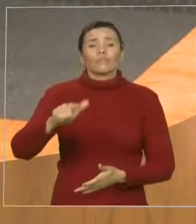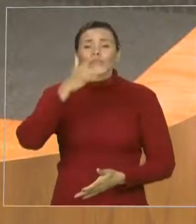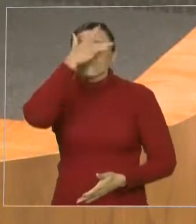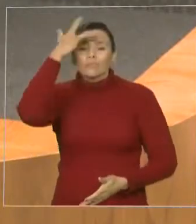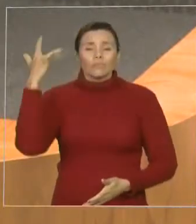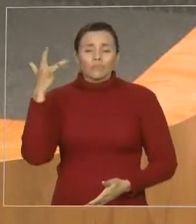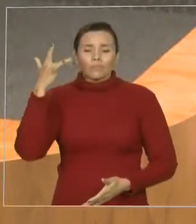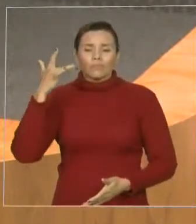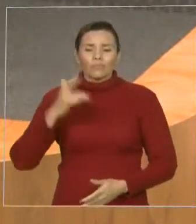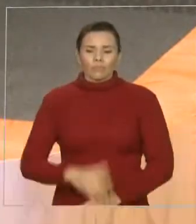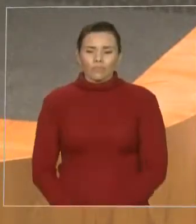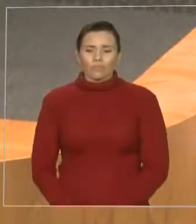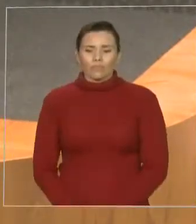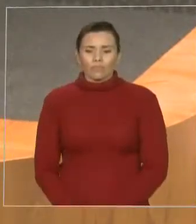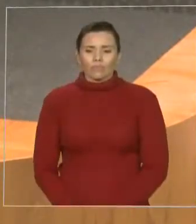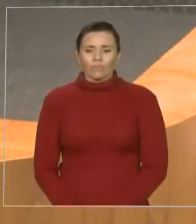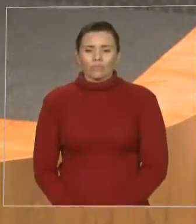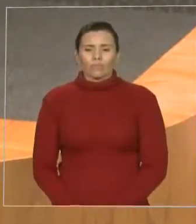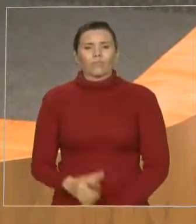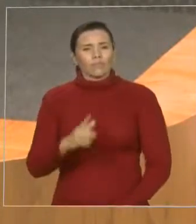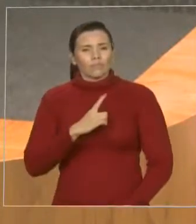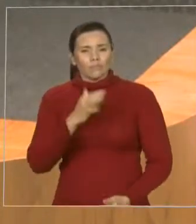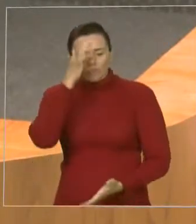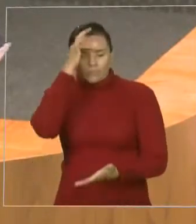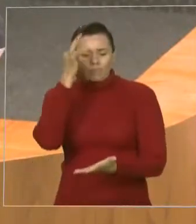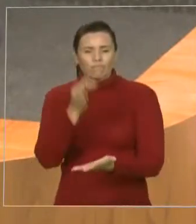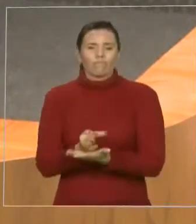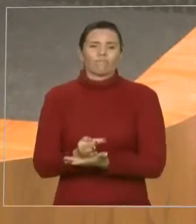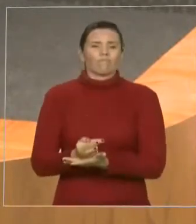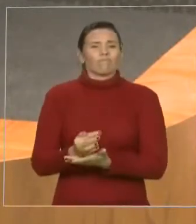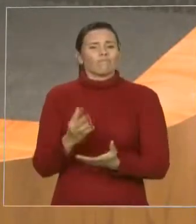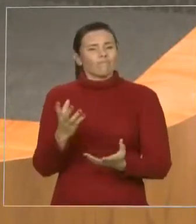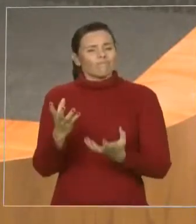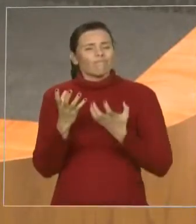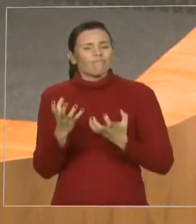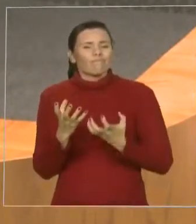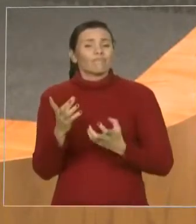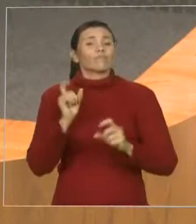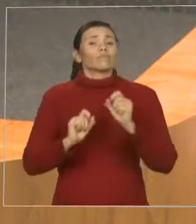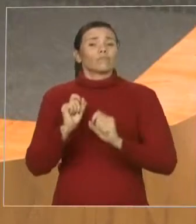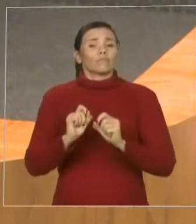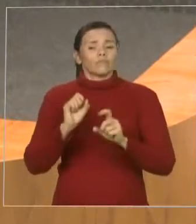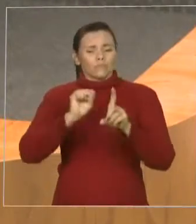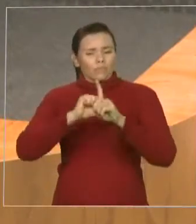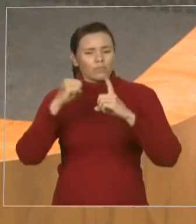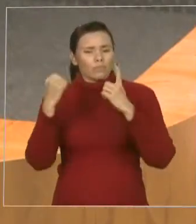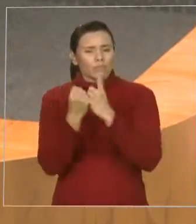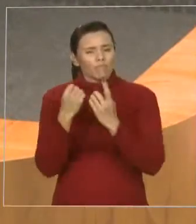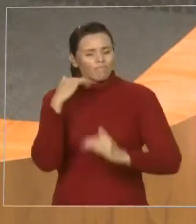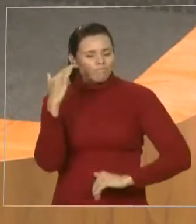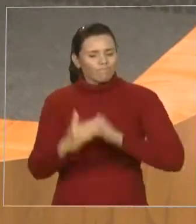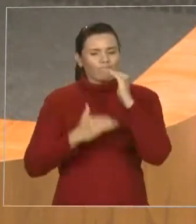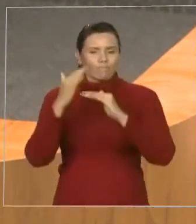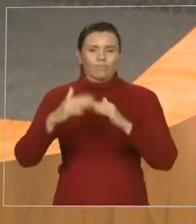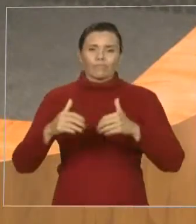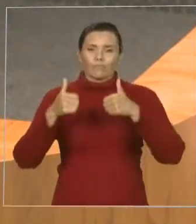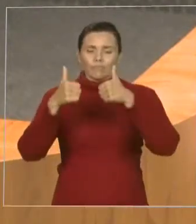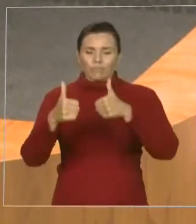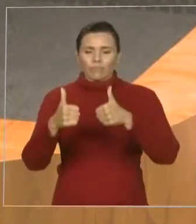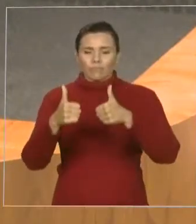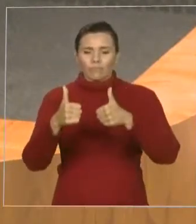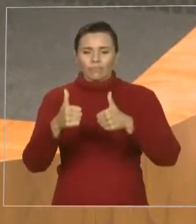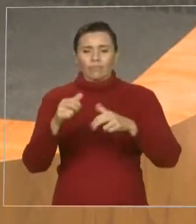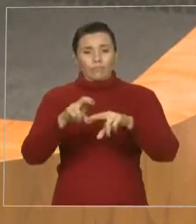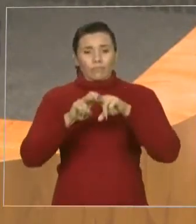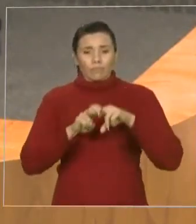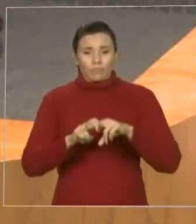irmãs que têm a mesma fé, que compartilham a mesma fé numa sociedade melhor. Então, o Poder Executivo fez história, o